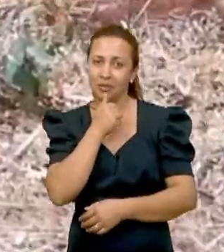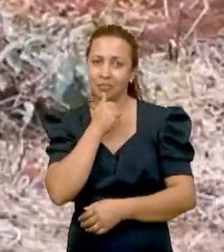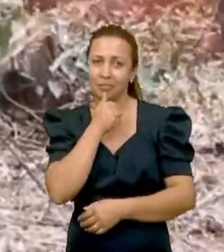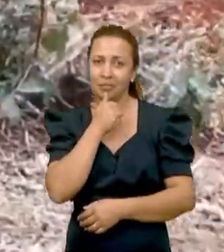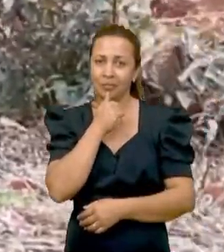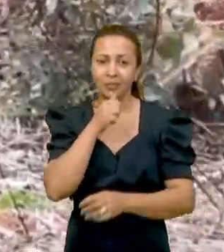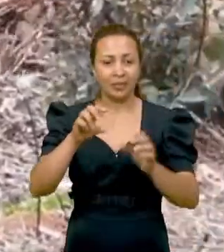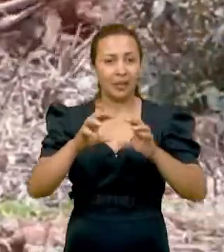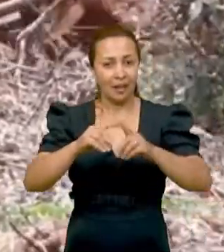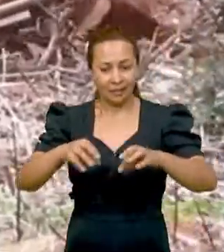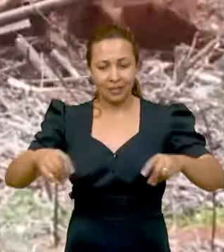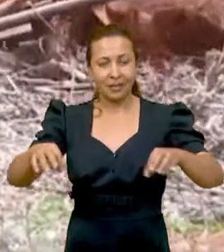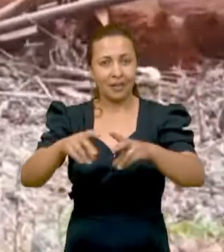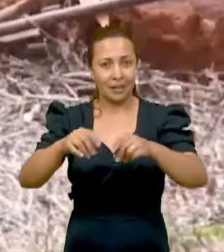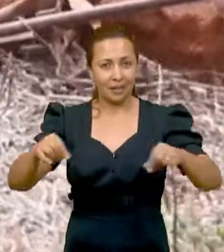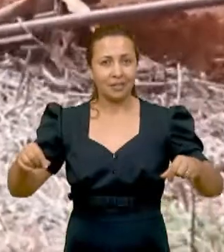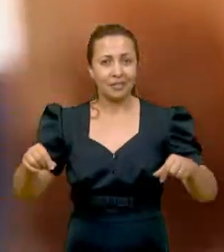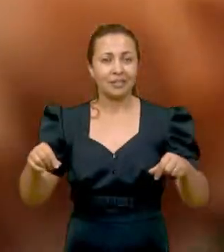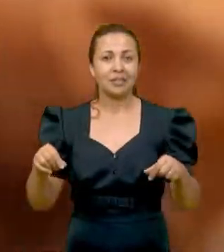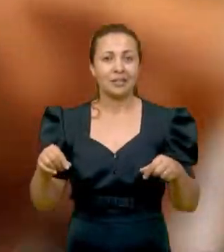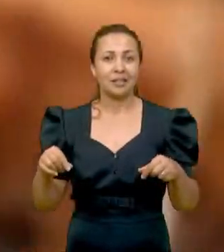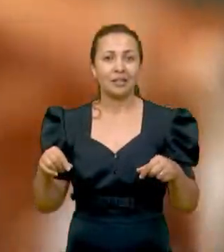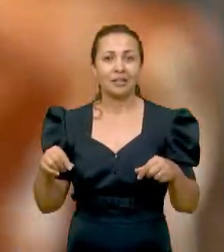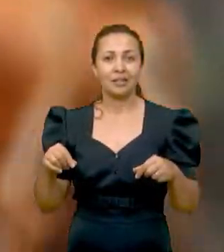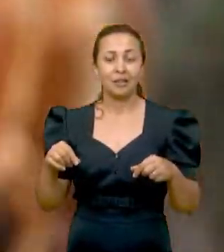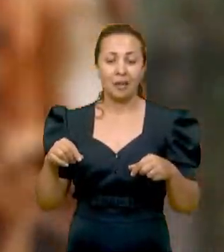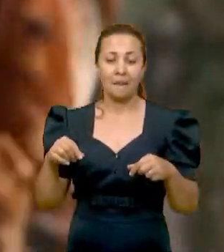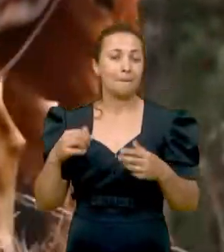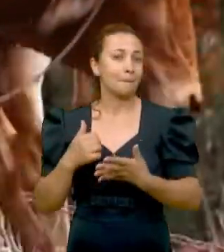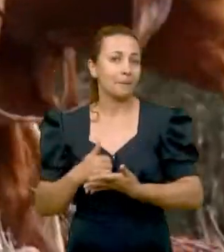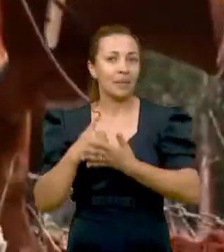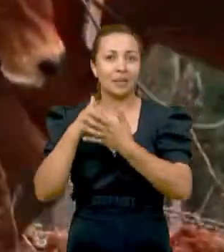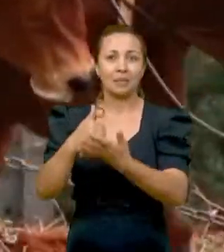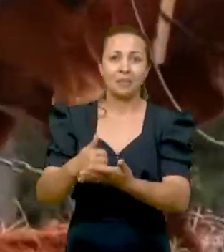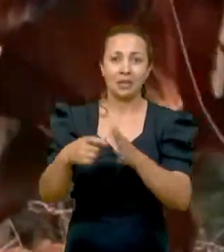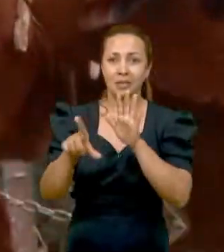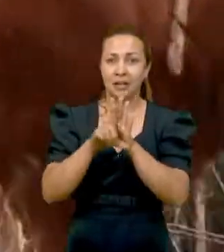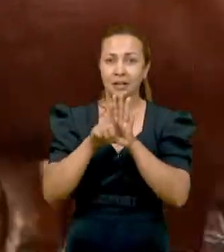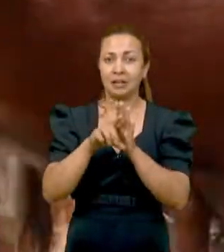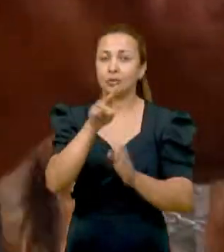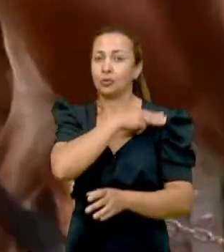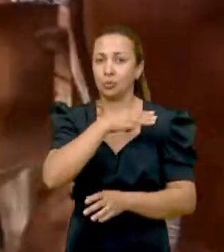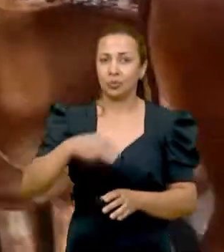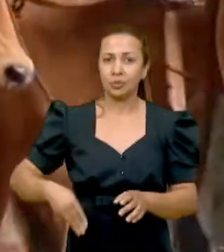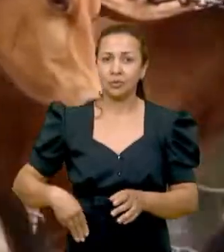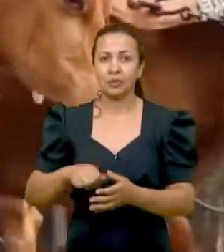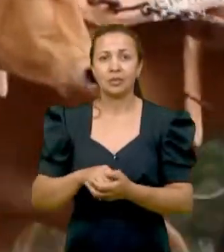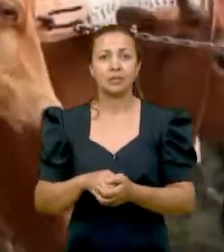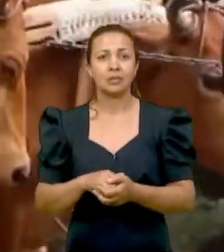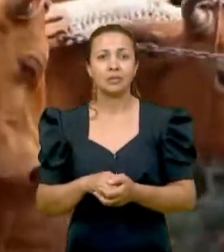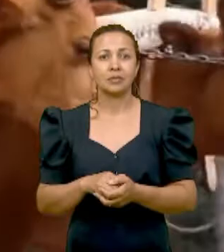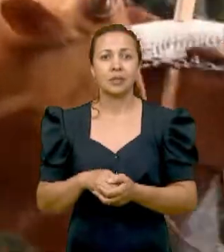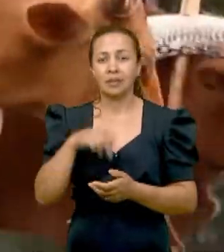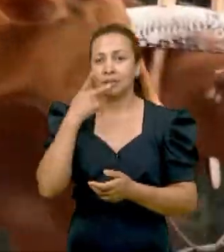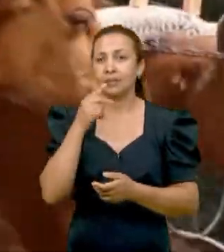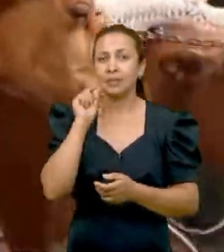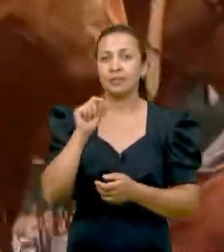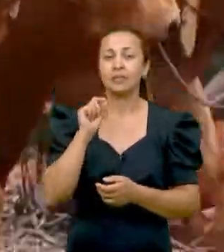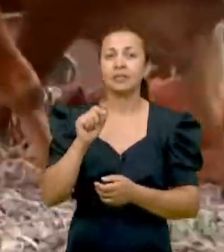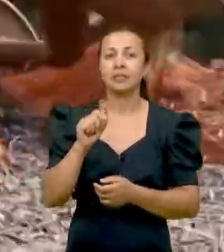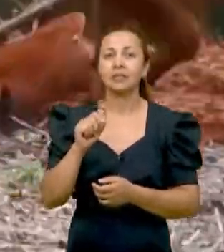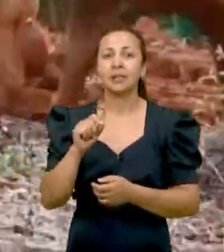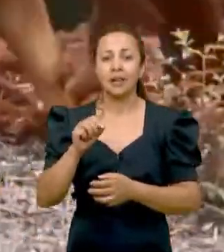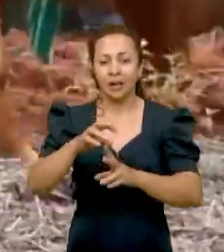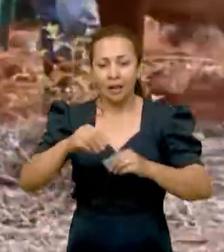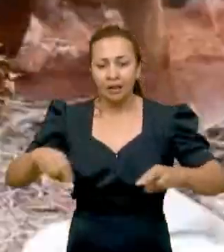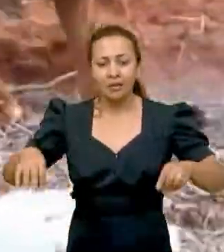técnicas agrícolas simples e até hoje existem as técnicas agrícolas simples. A maioria dos